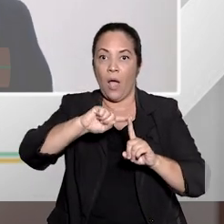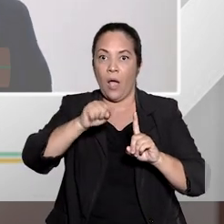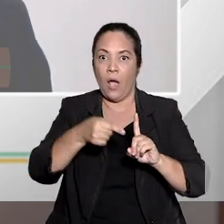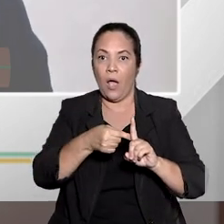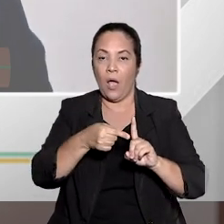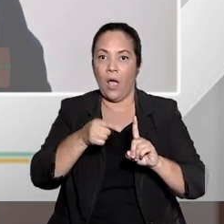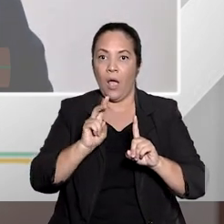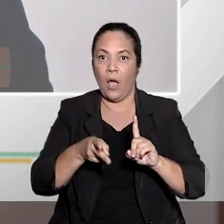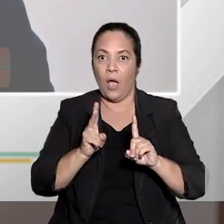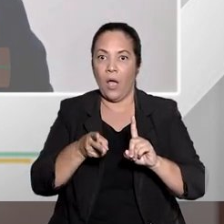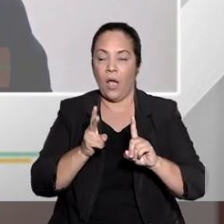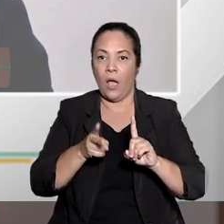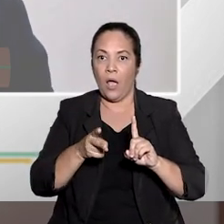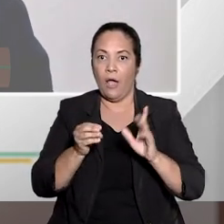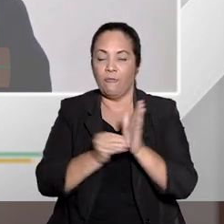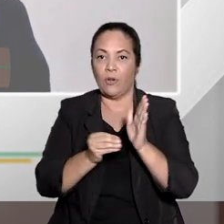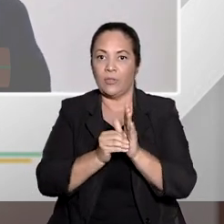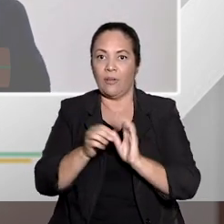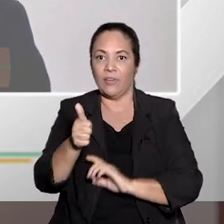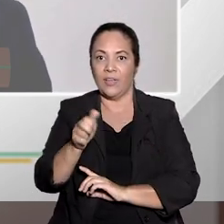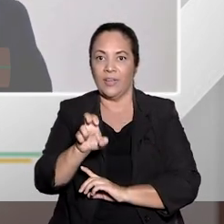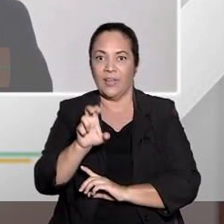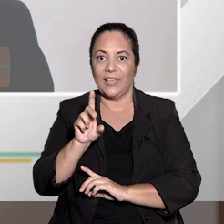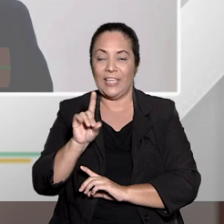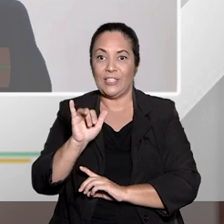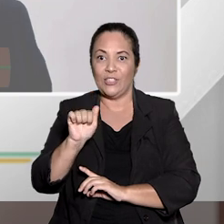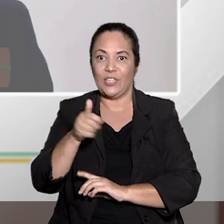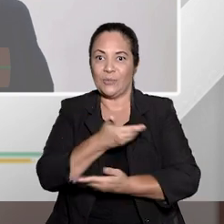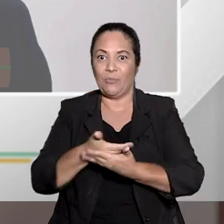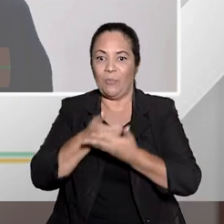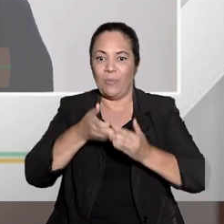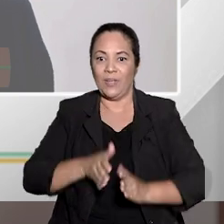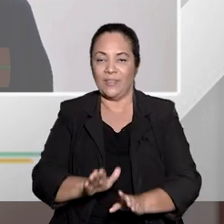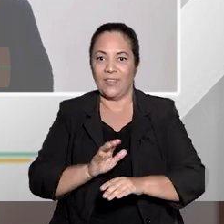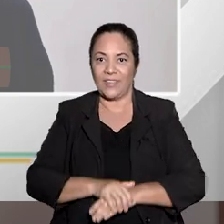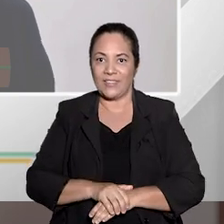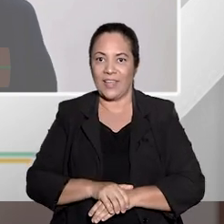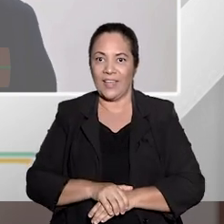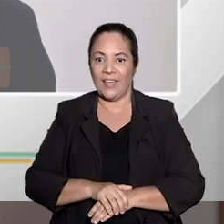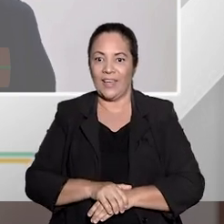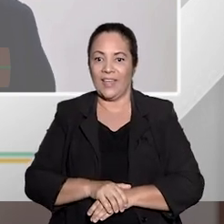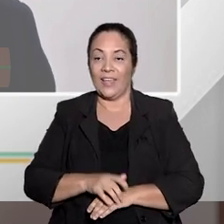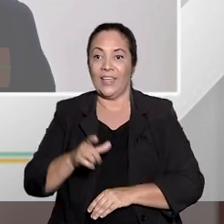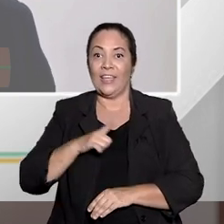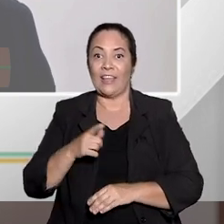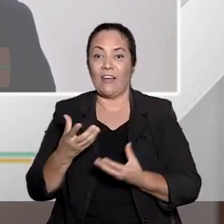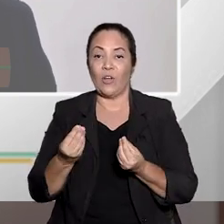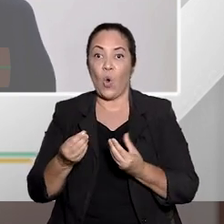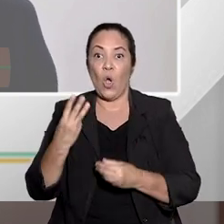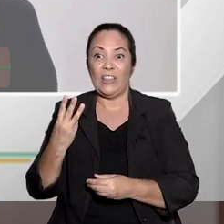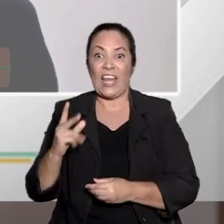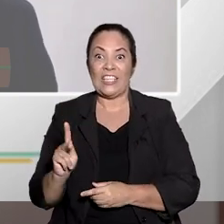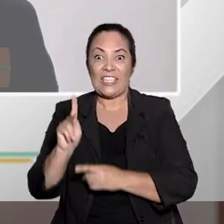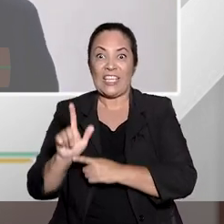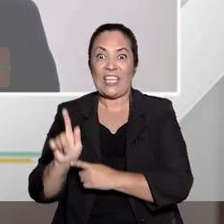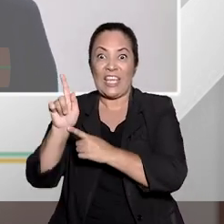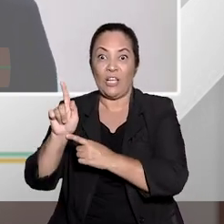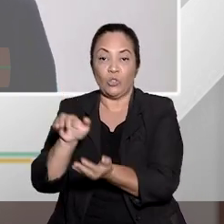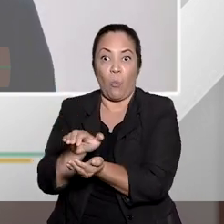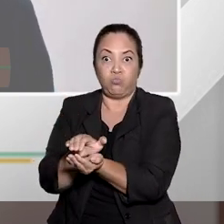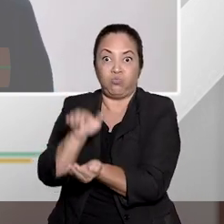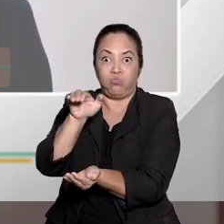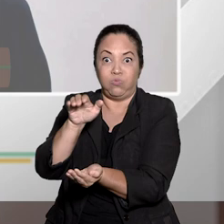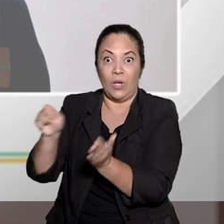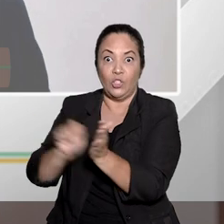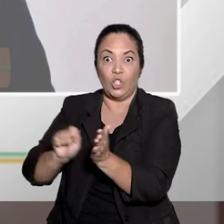gestação, faltava 15 dias para ela ganhar um neném e ela estava com três quilos de droga em casa. E aí, reparem que a